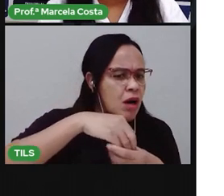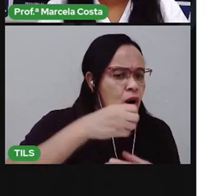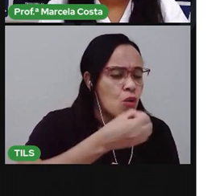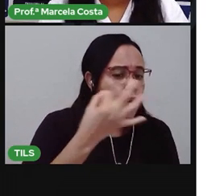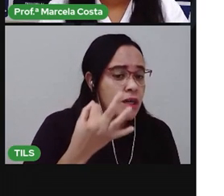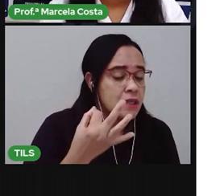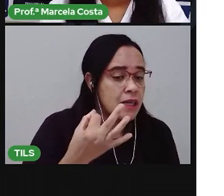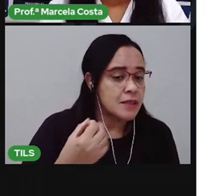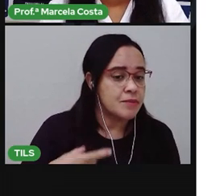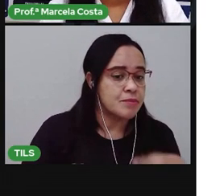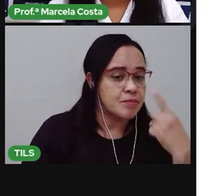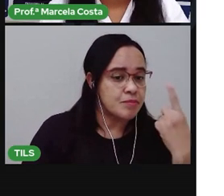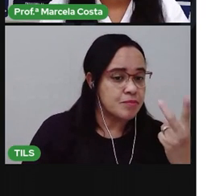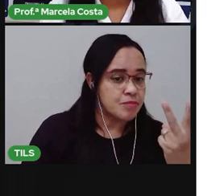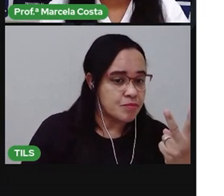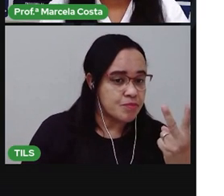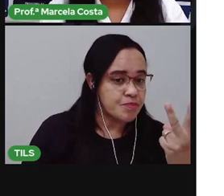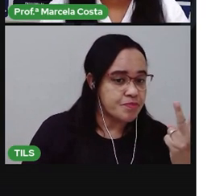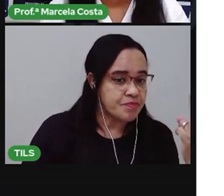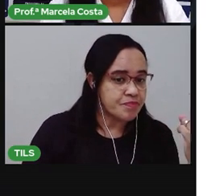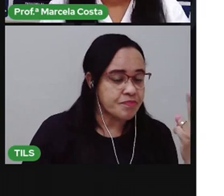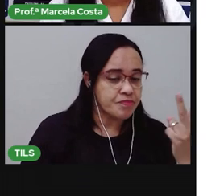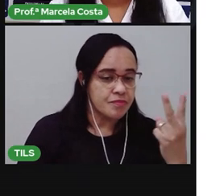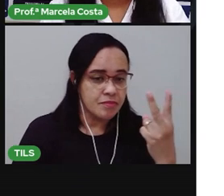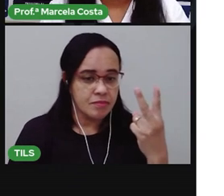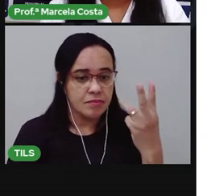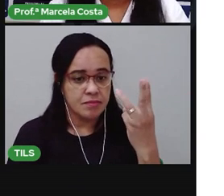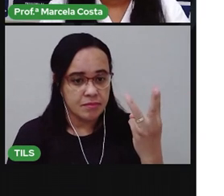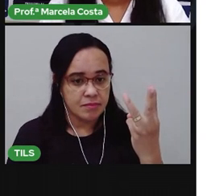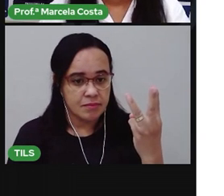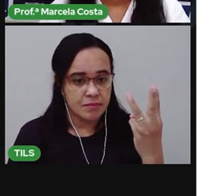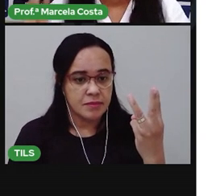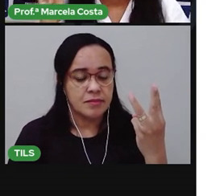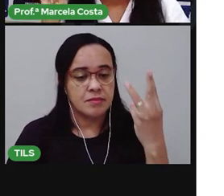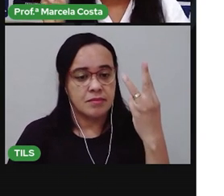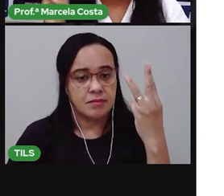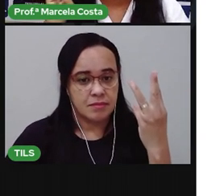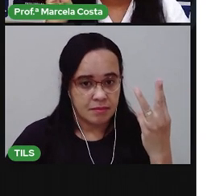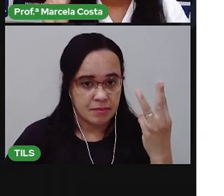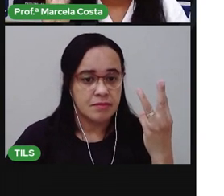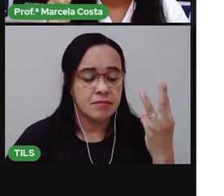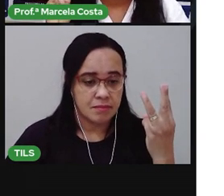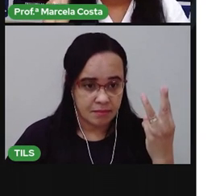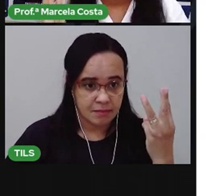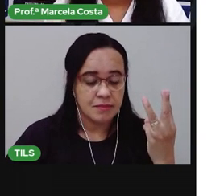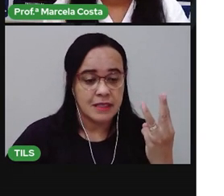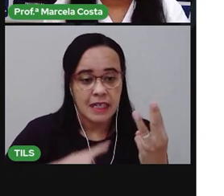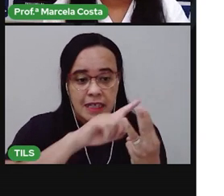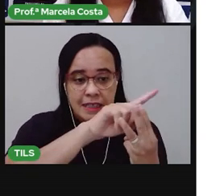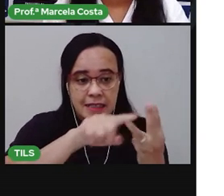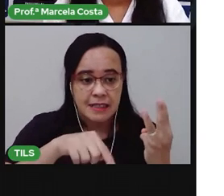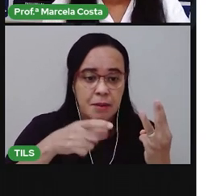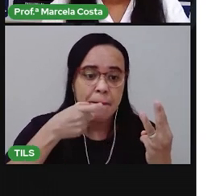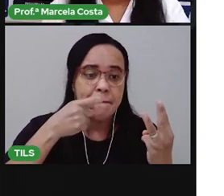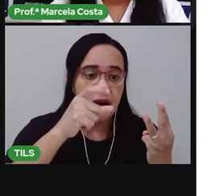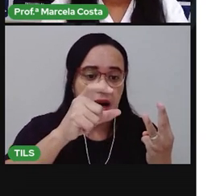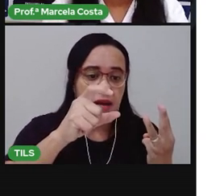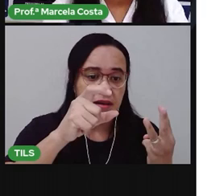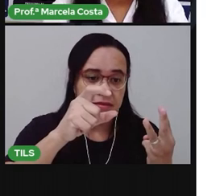Uma, duas, três. Tem três palavras nessa frase.